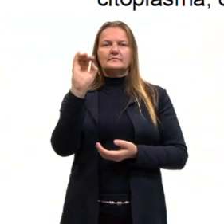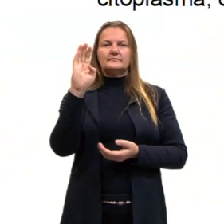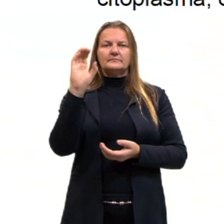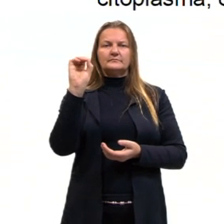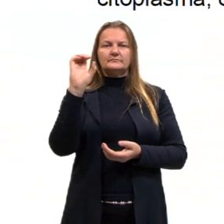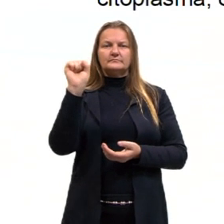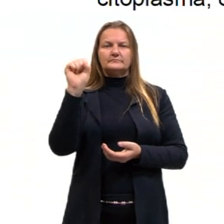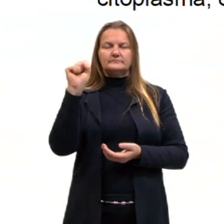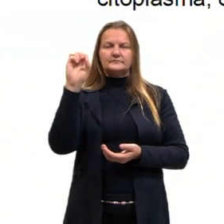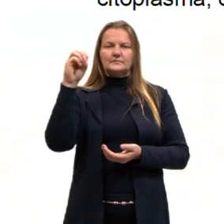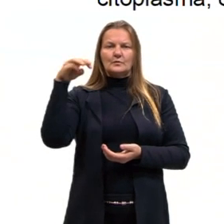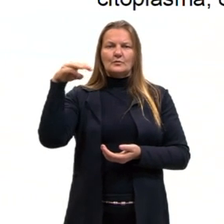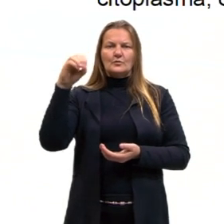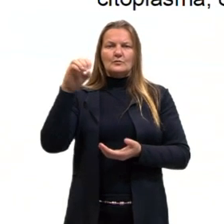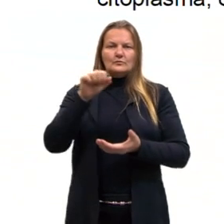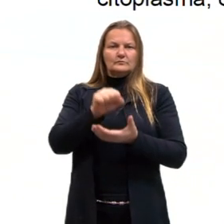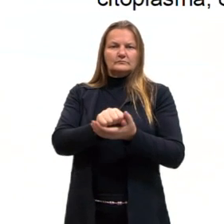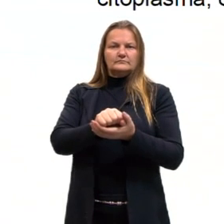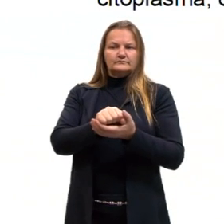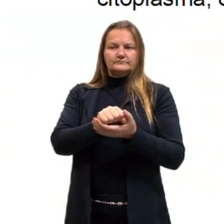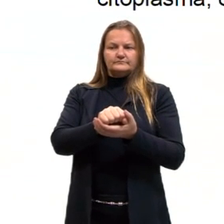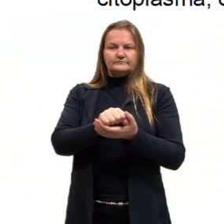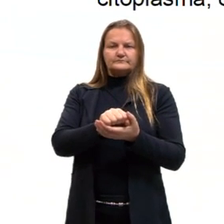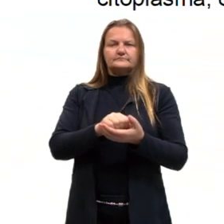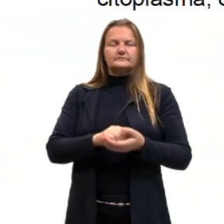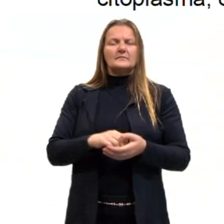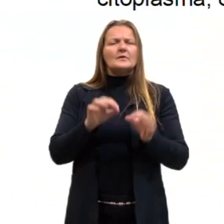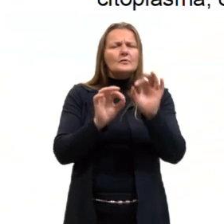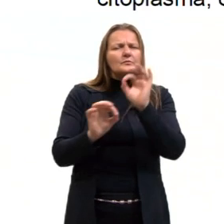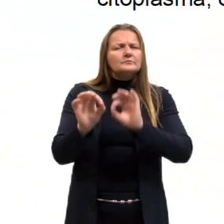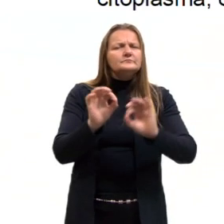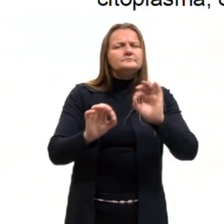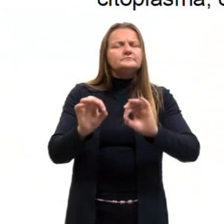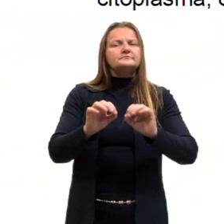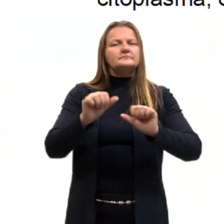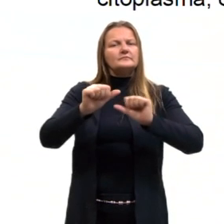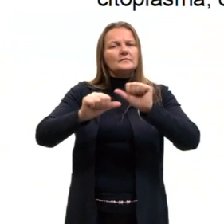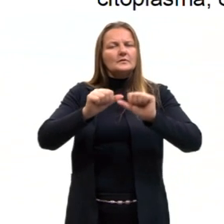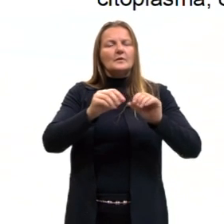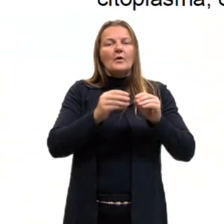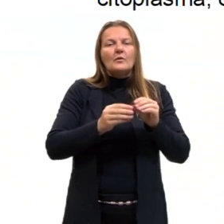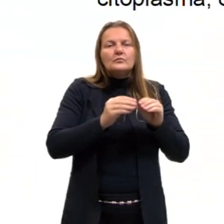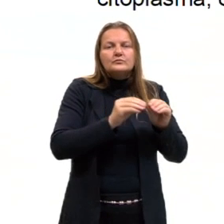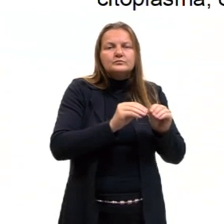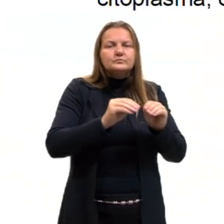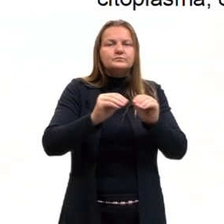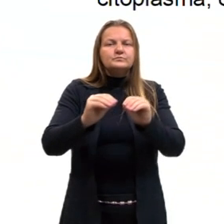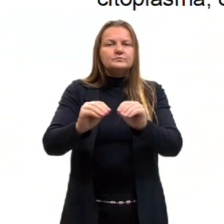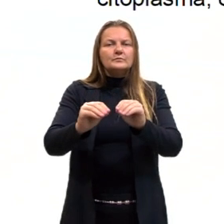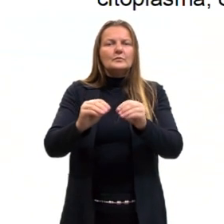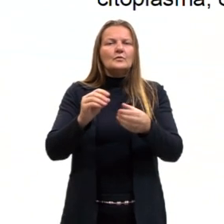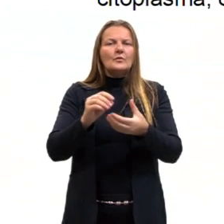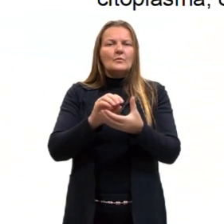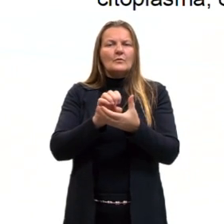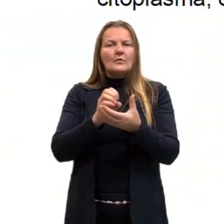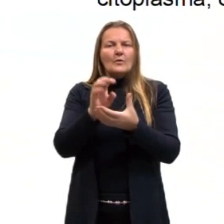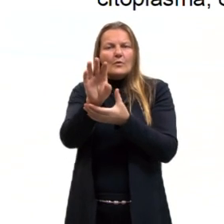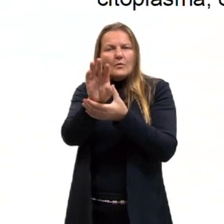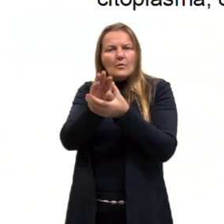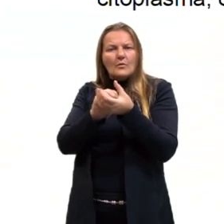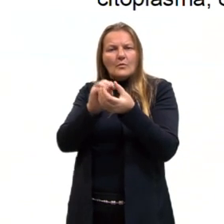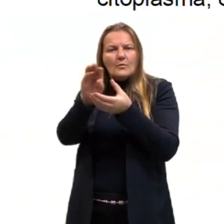as subunidades formadas são transportadas através dos poros